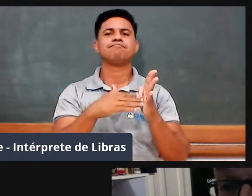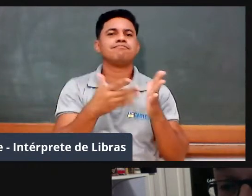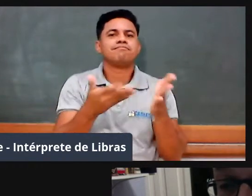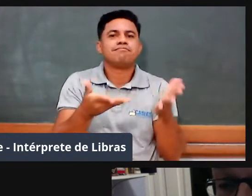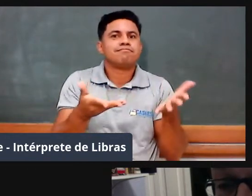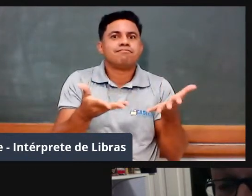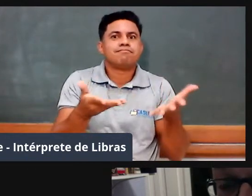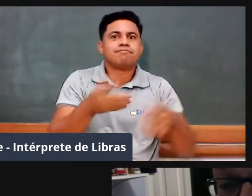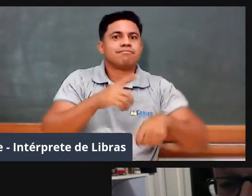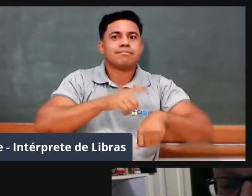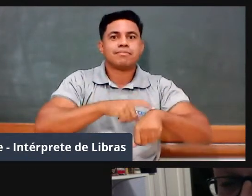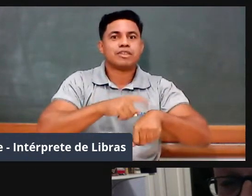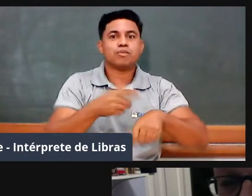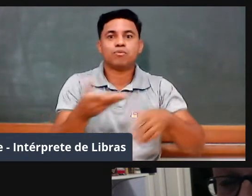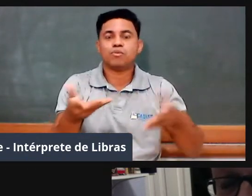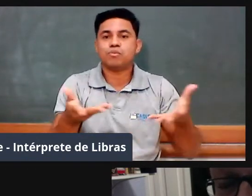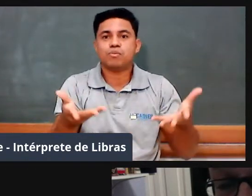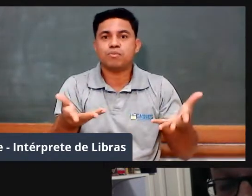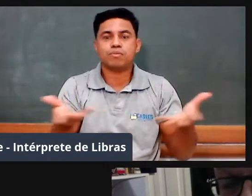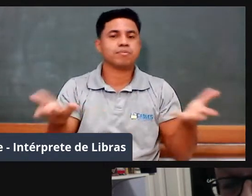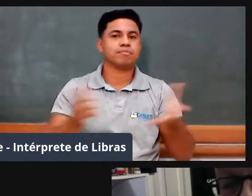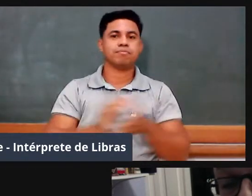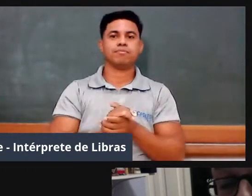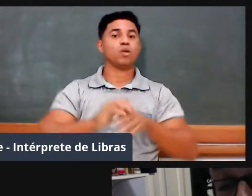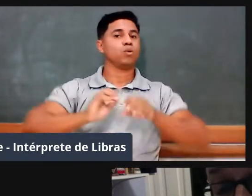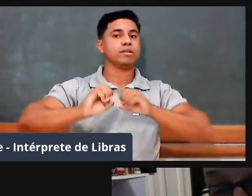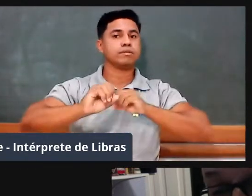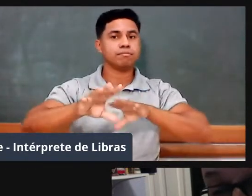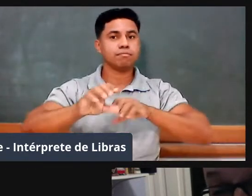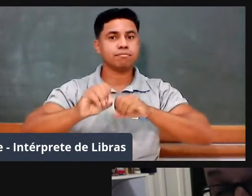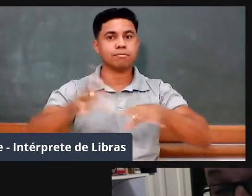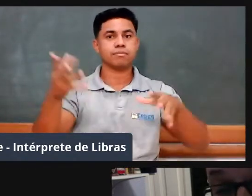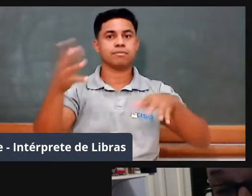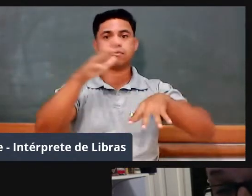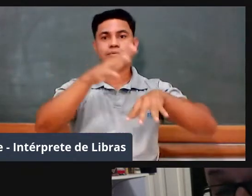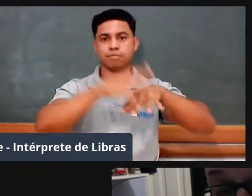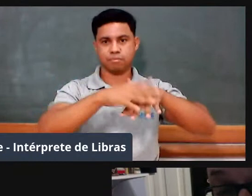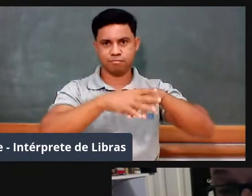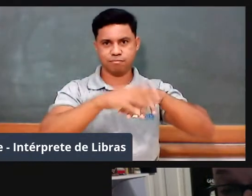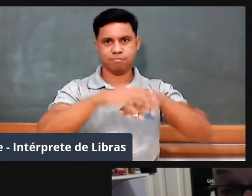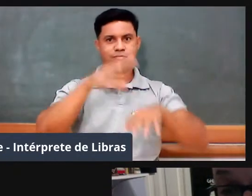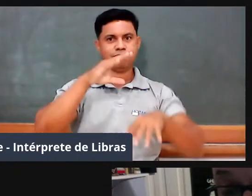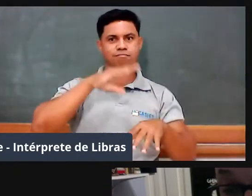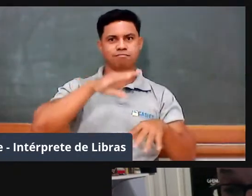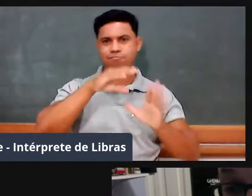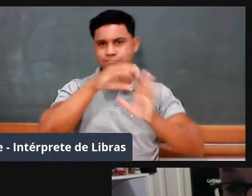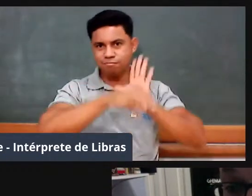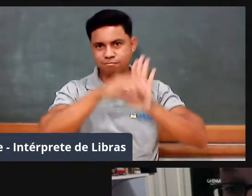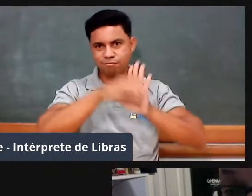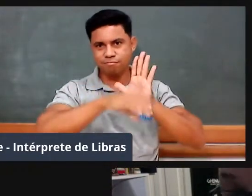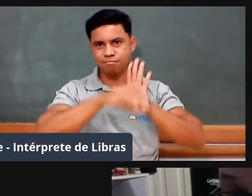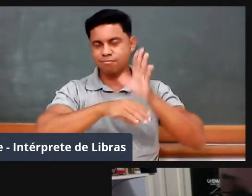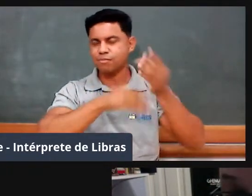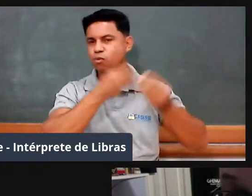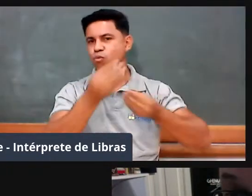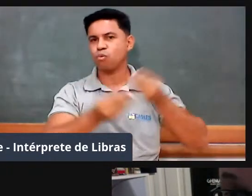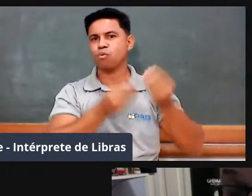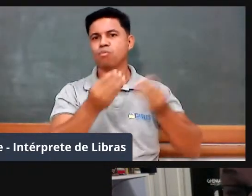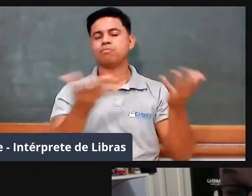vista do ensino de matemática e dos seus currículos, como é que nós chegamos à situação